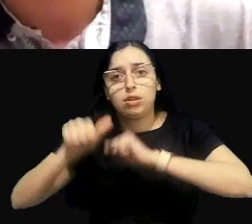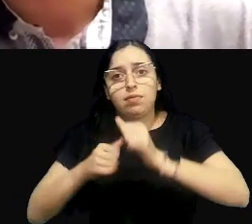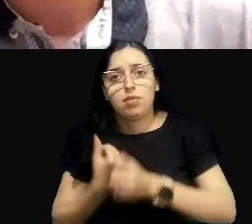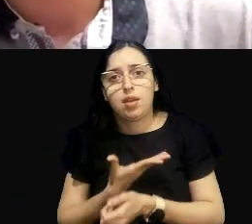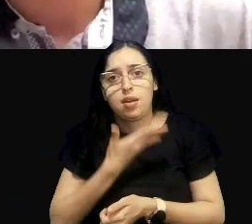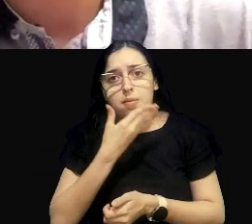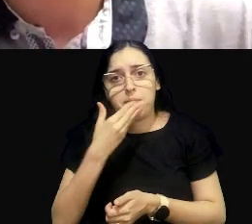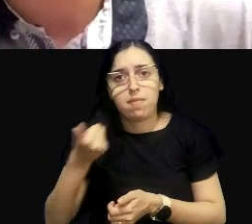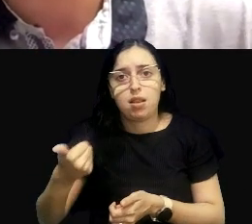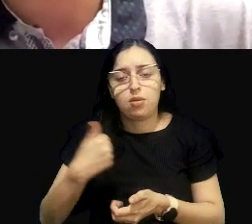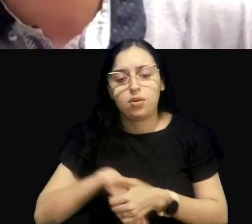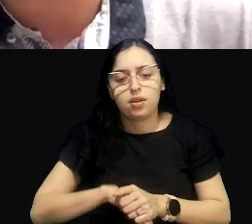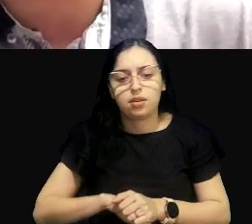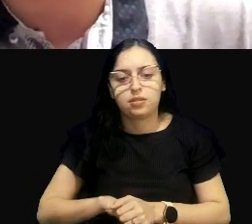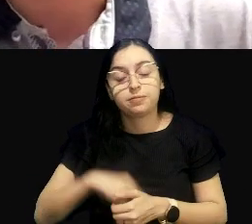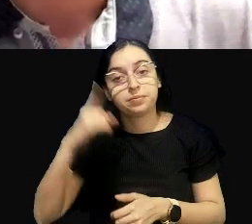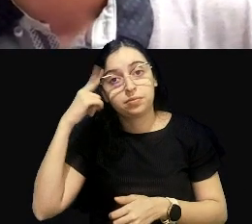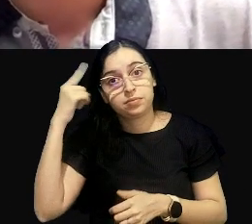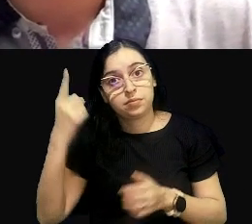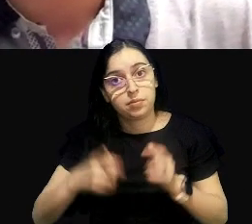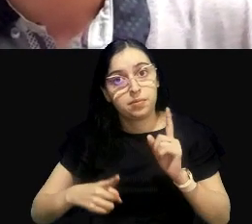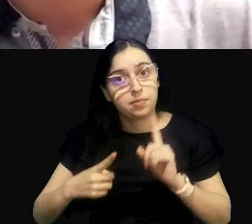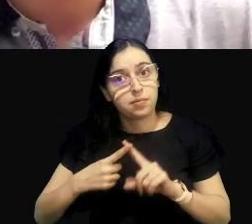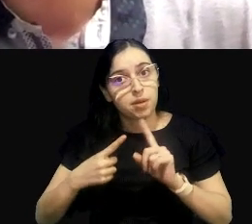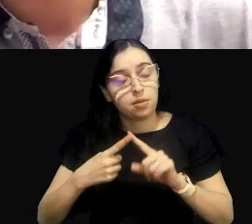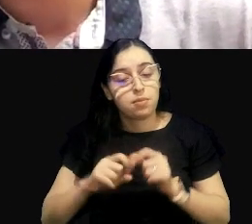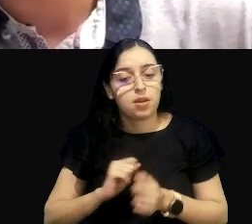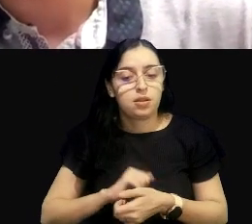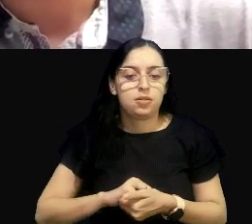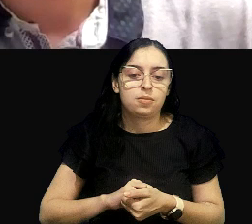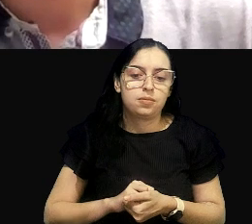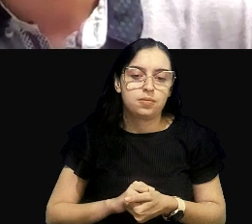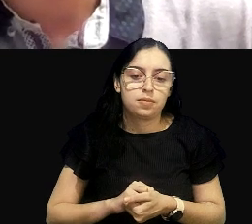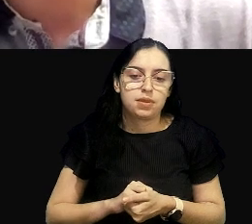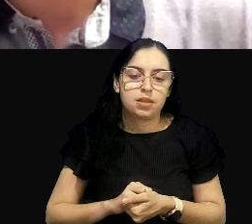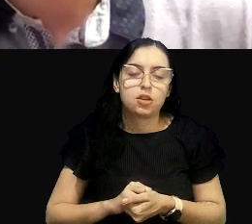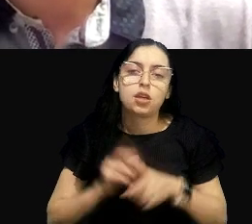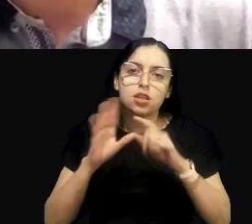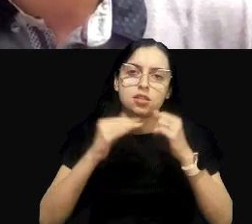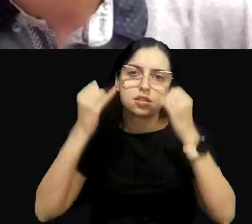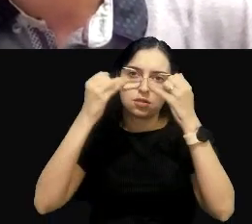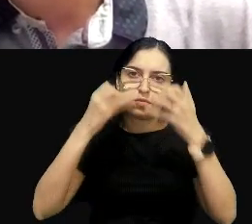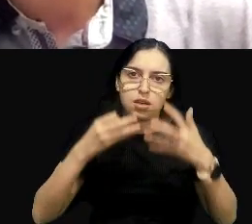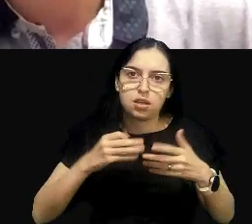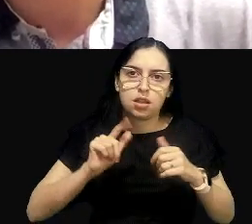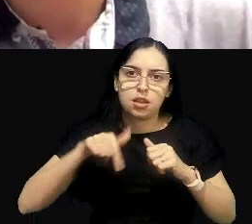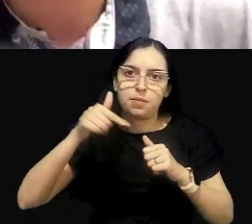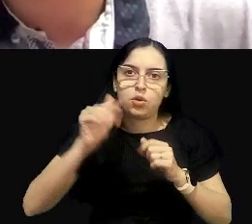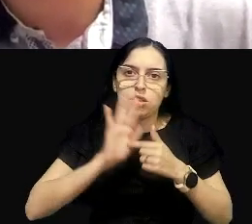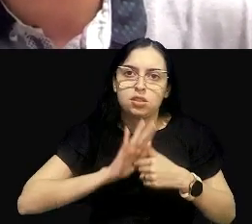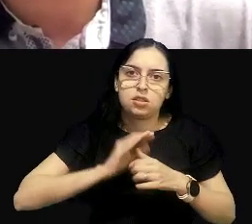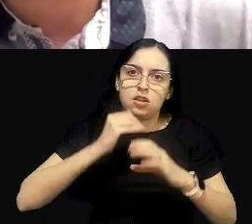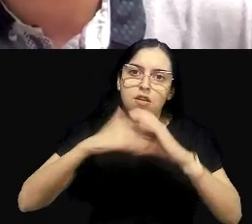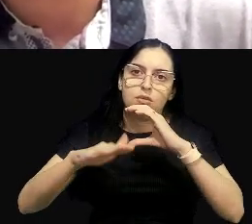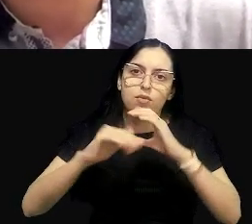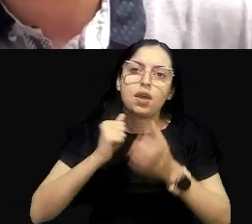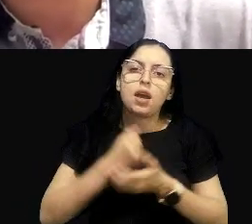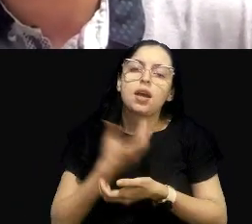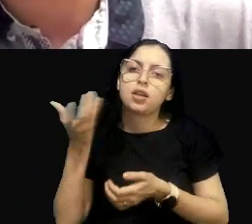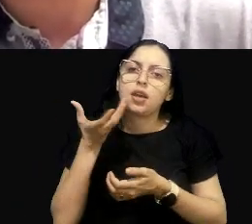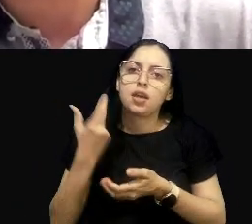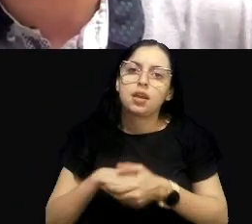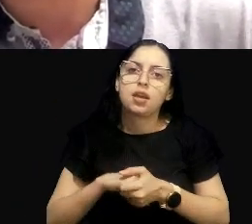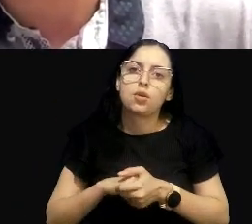a primeira reflexão que eu trago. Esse esqueminha aqui, depois eu posso passar para quem tiver interesse, é um